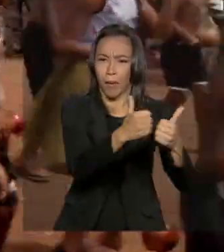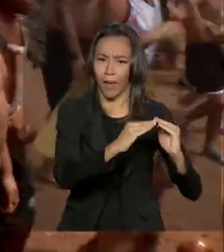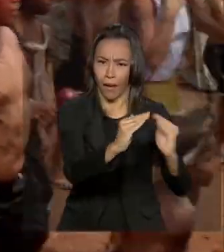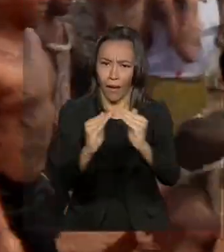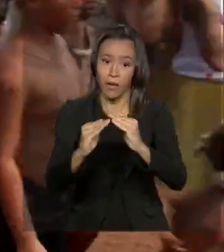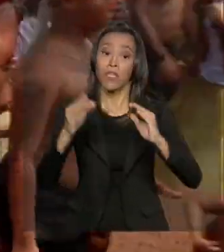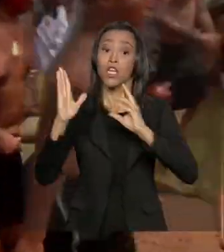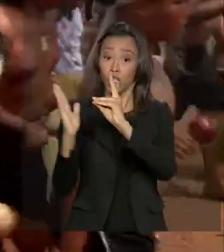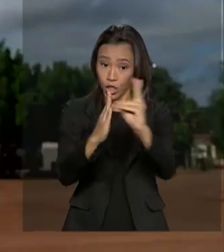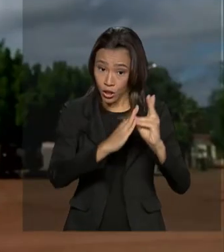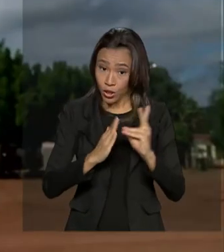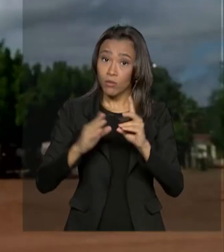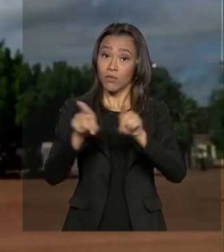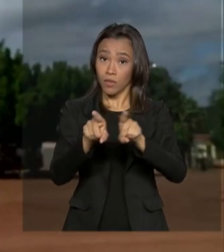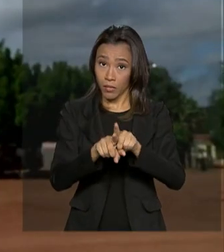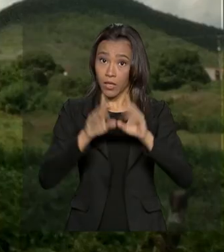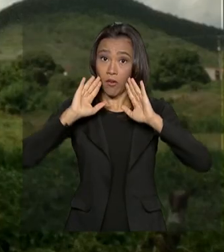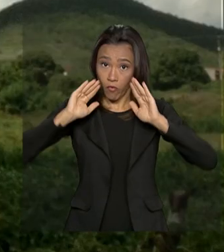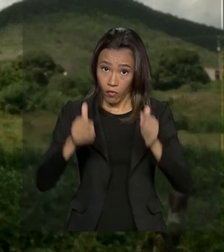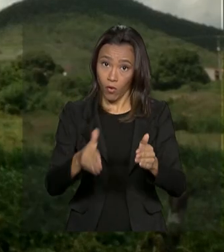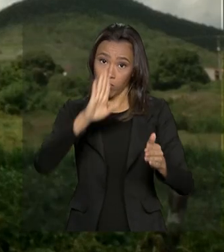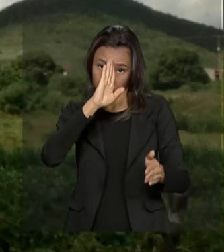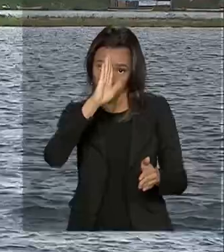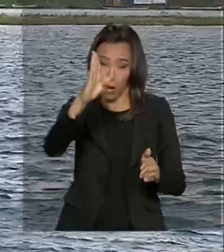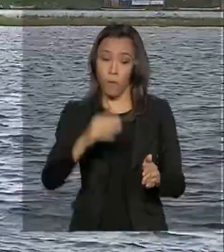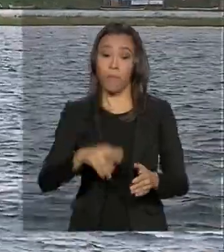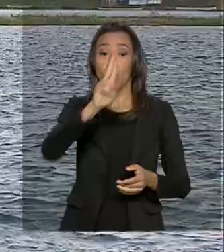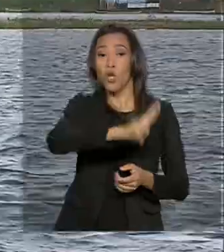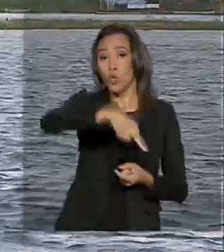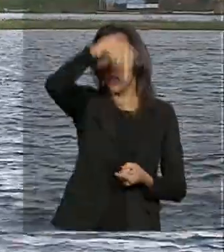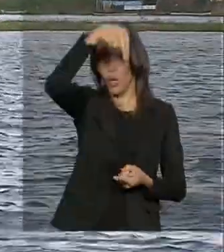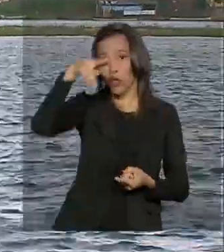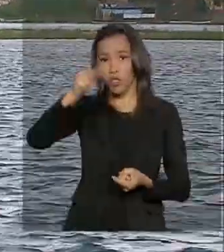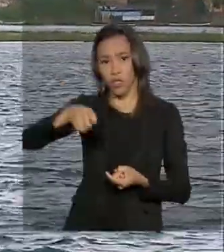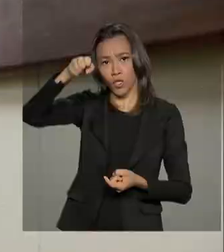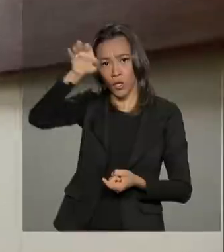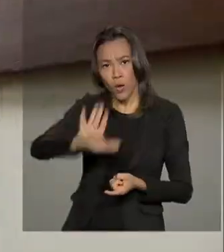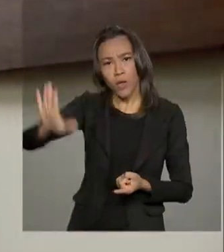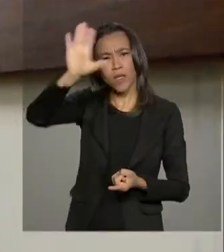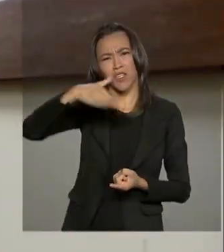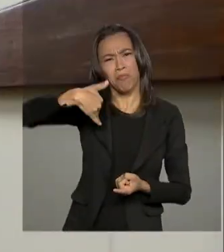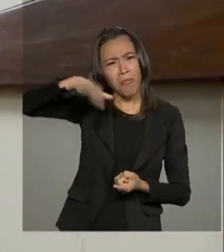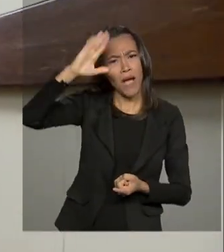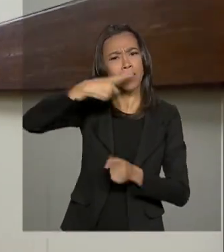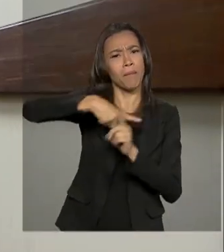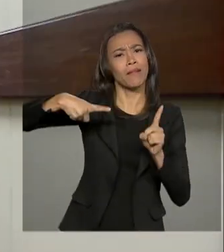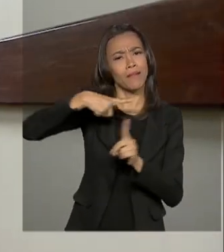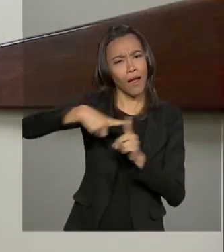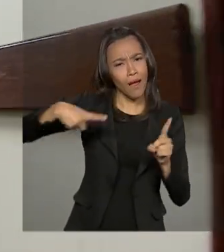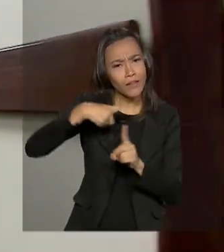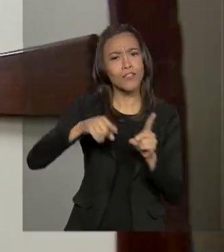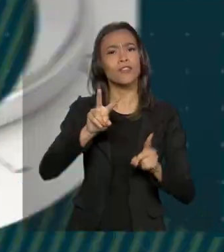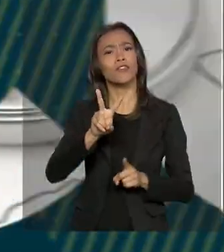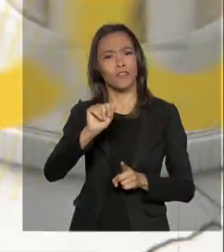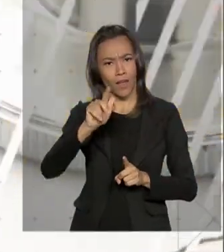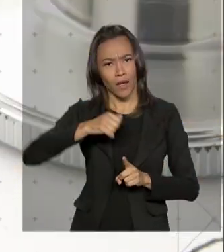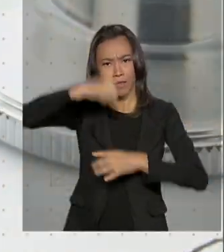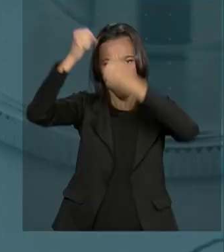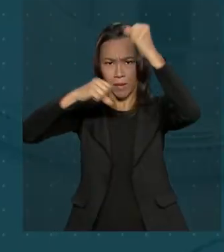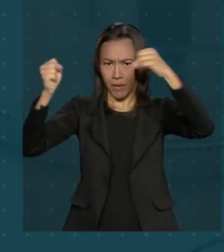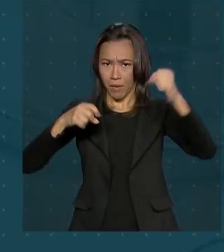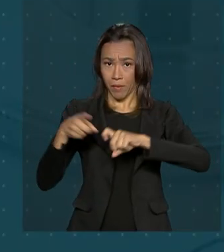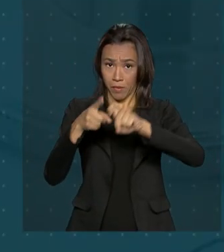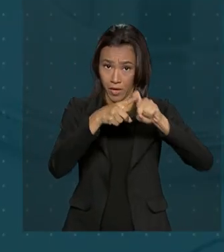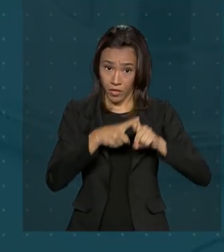prioridade, segundo a nova lei. As regiões Norte e Nordeste vão concentrar mais da metade do total de vagas. Os